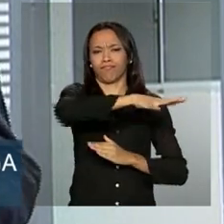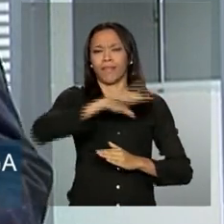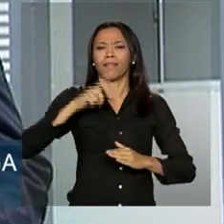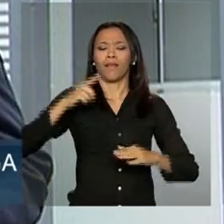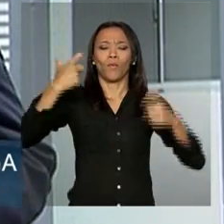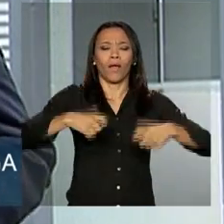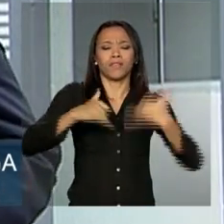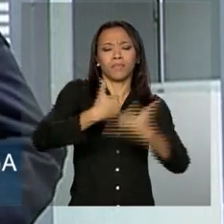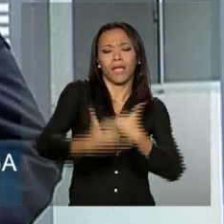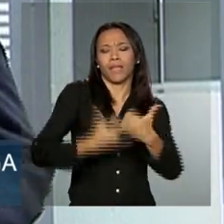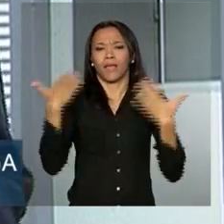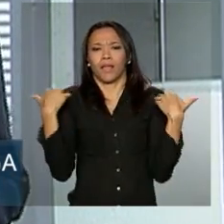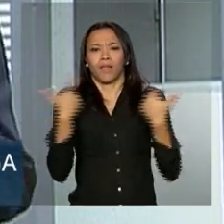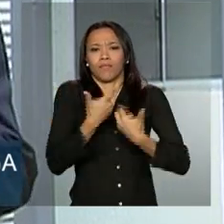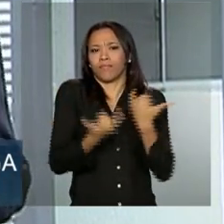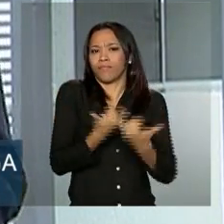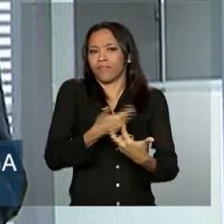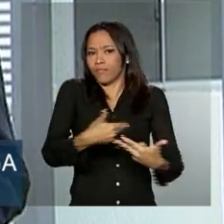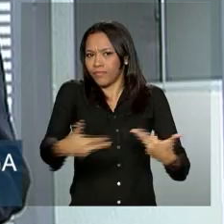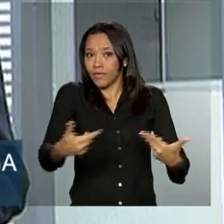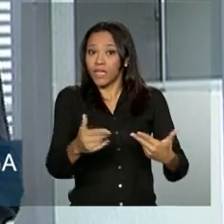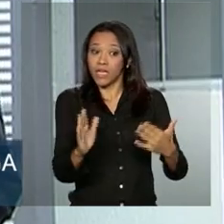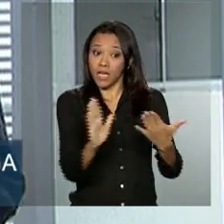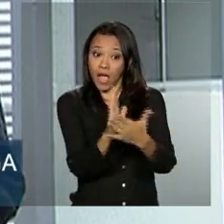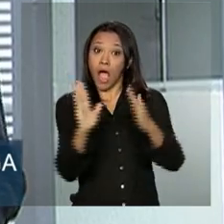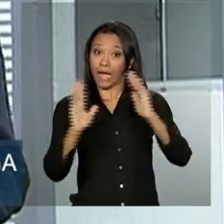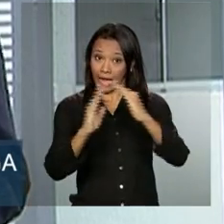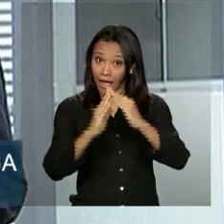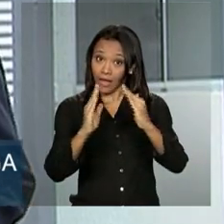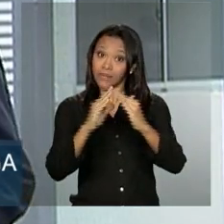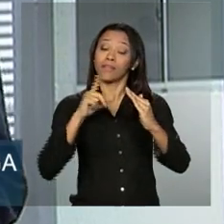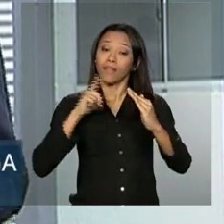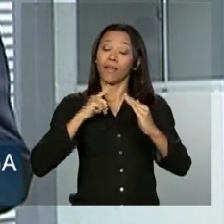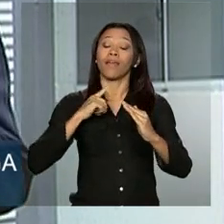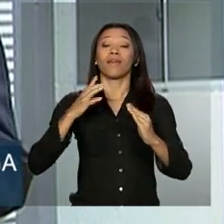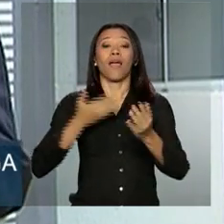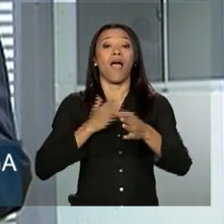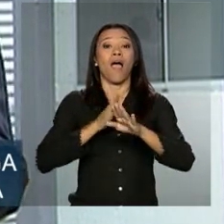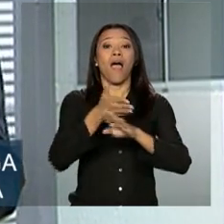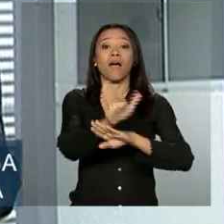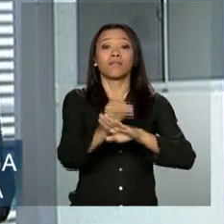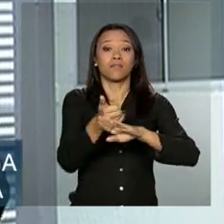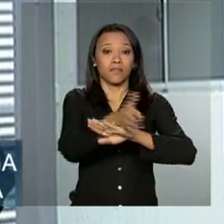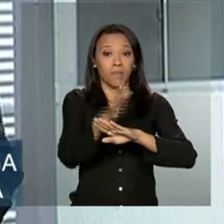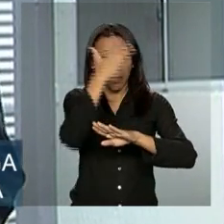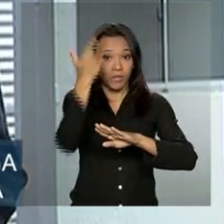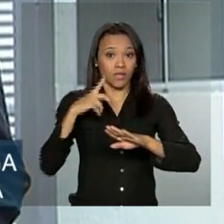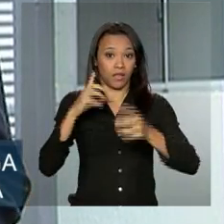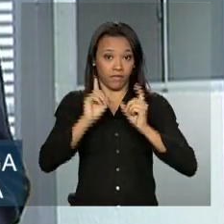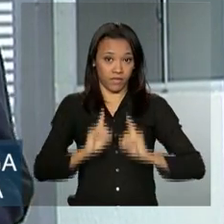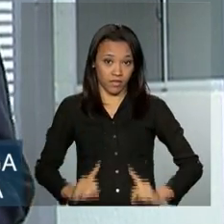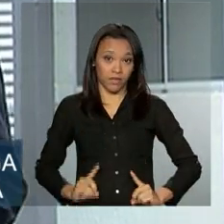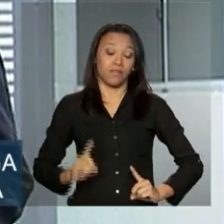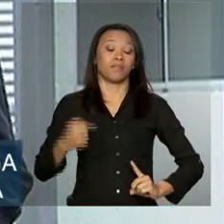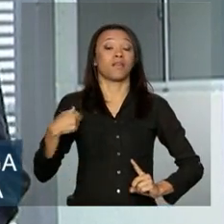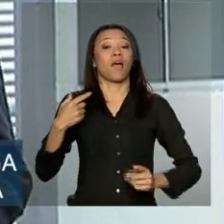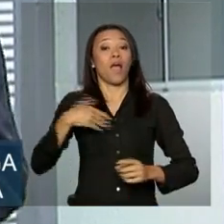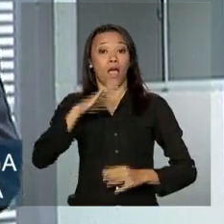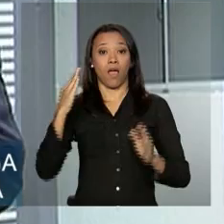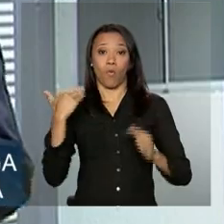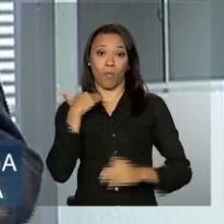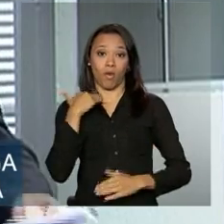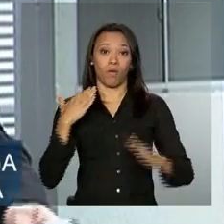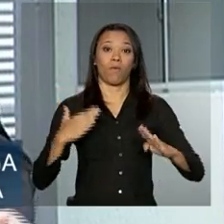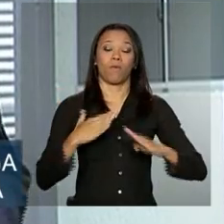lazer e convivência e uma parte das residências é acessível a pessoas com deficiência. Segundo a Caixa Econômica Federal,